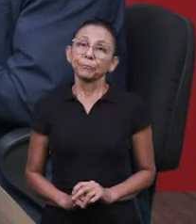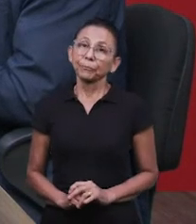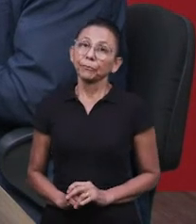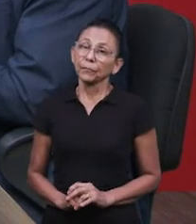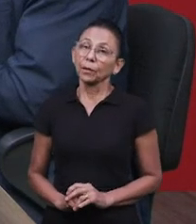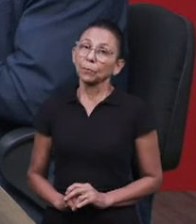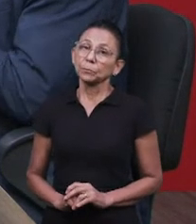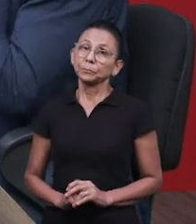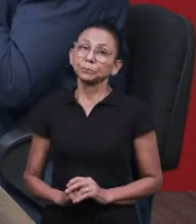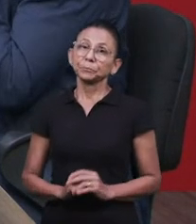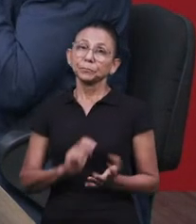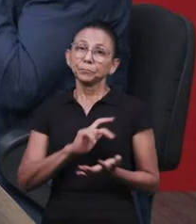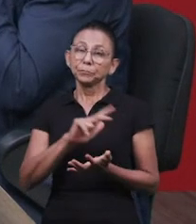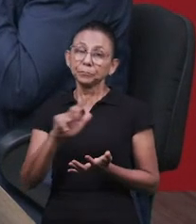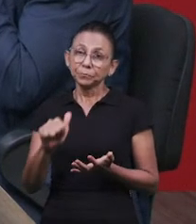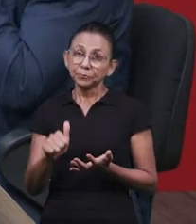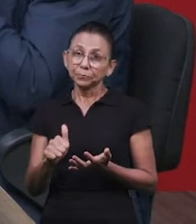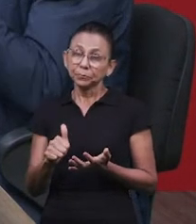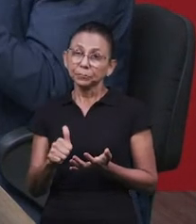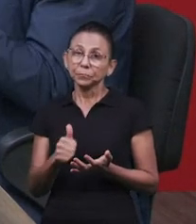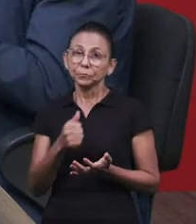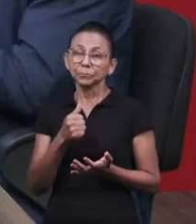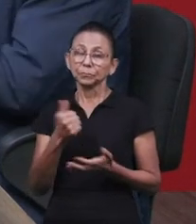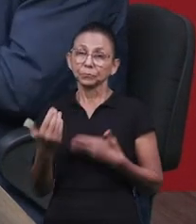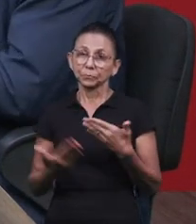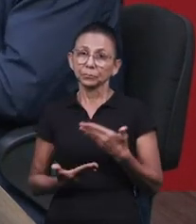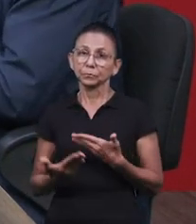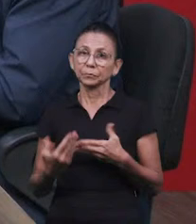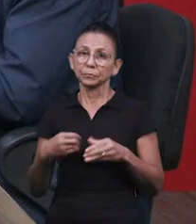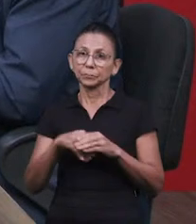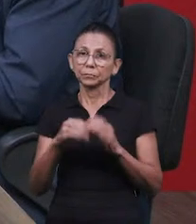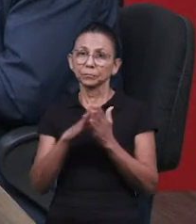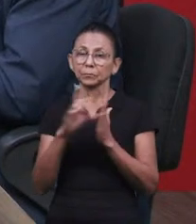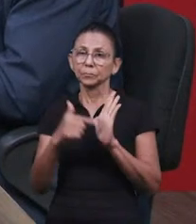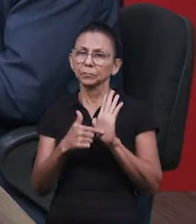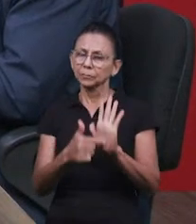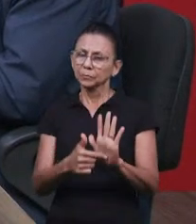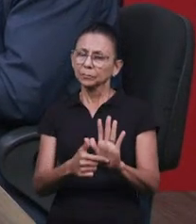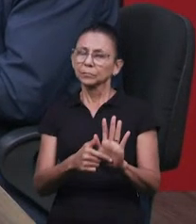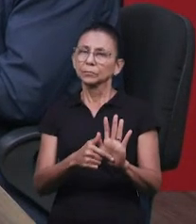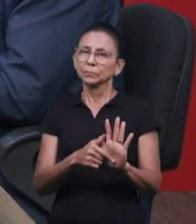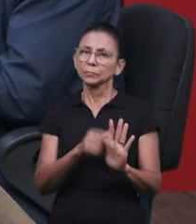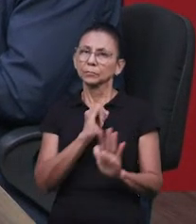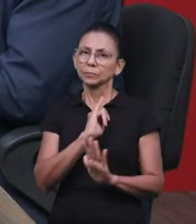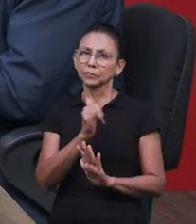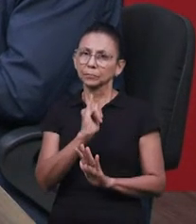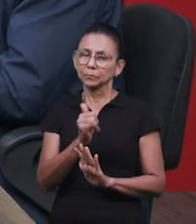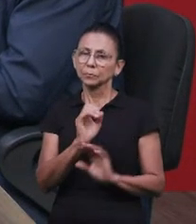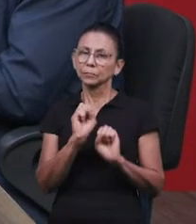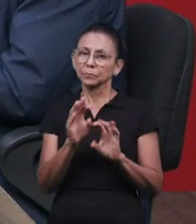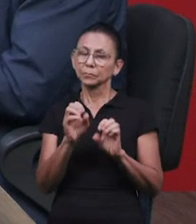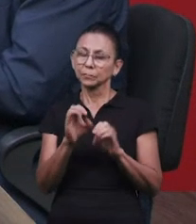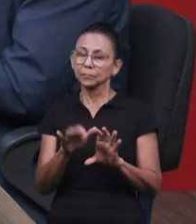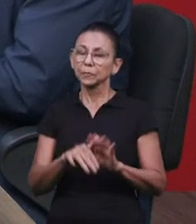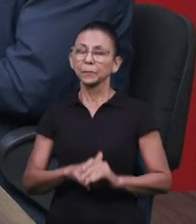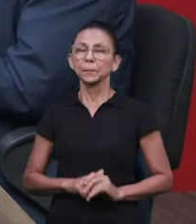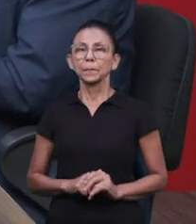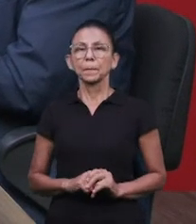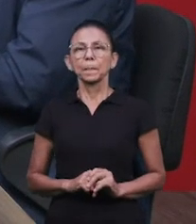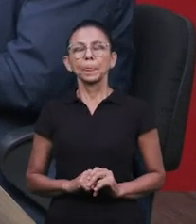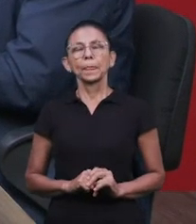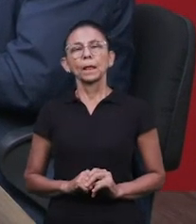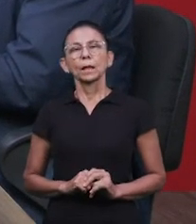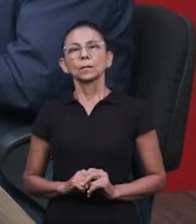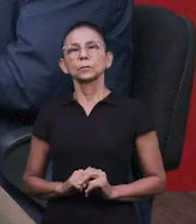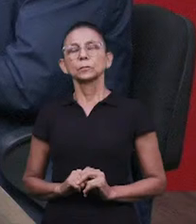o Moisés já falava, o Paulo falou, então é uma coisa que precisa discernimento, precisa entender que